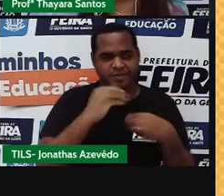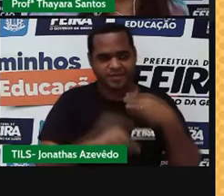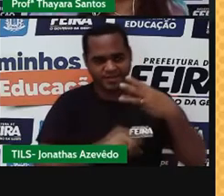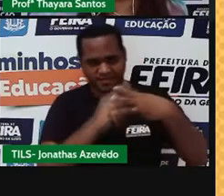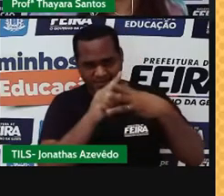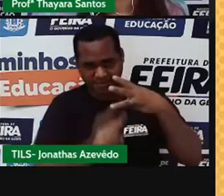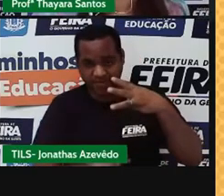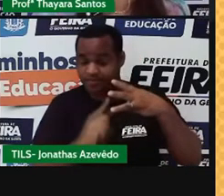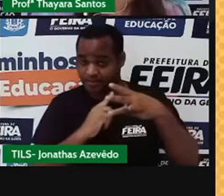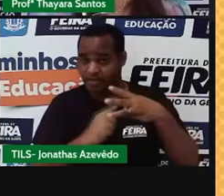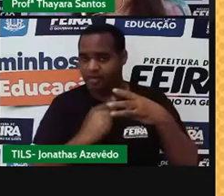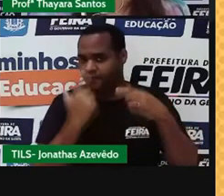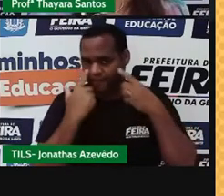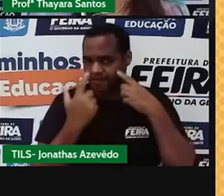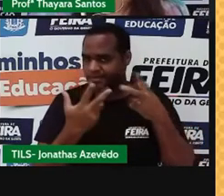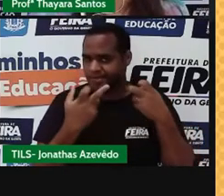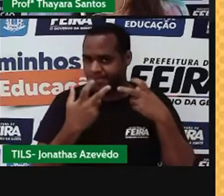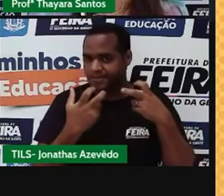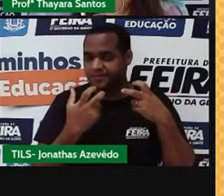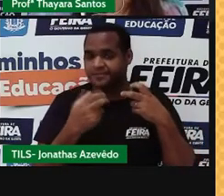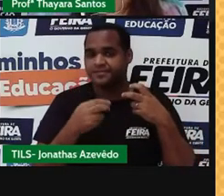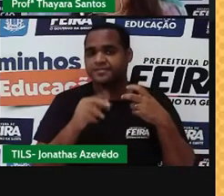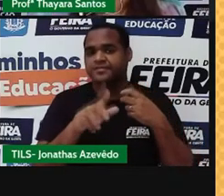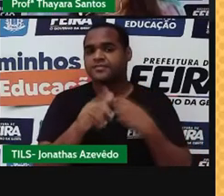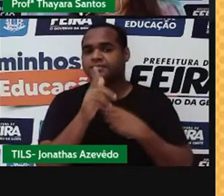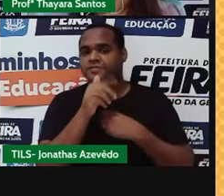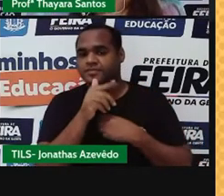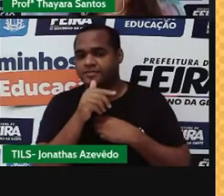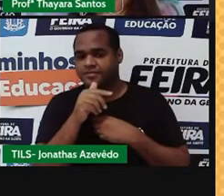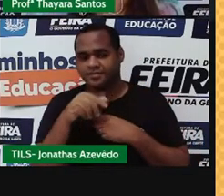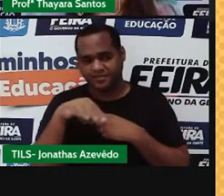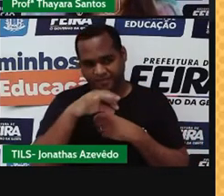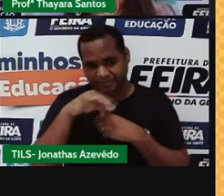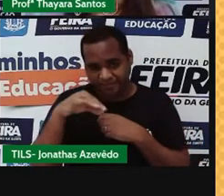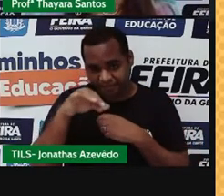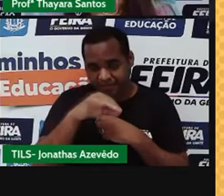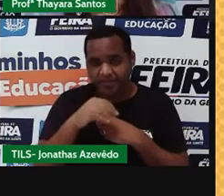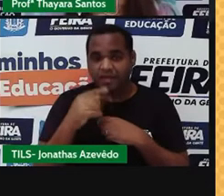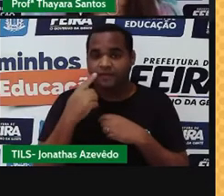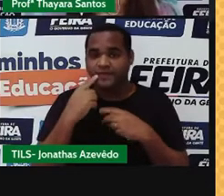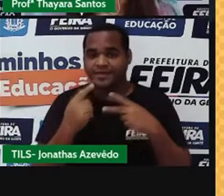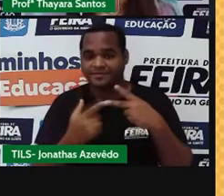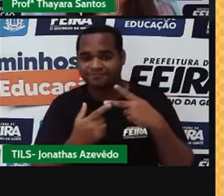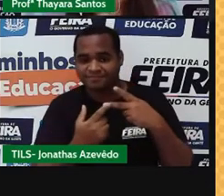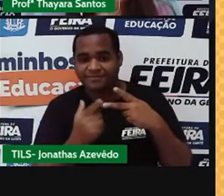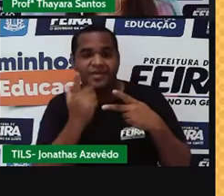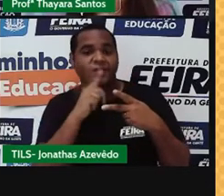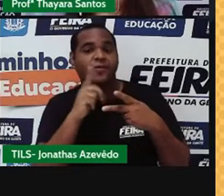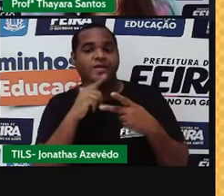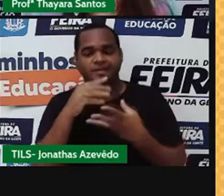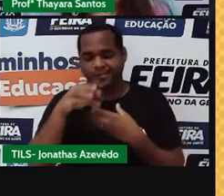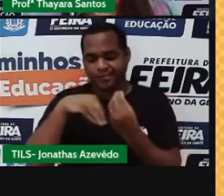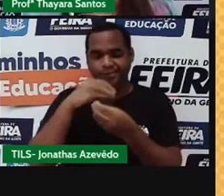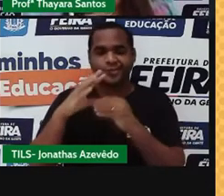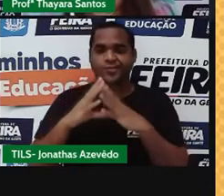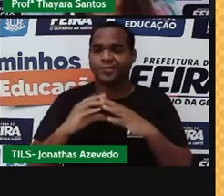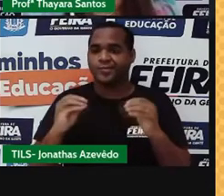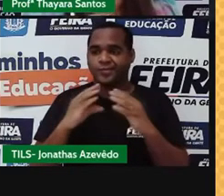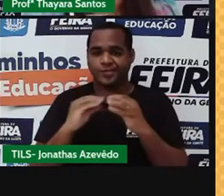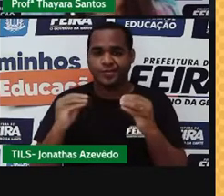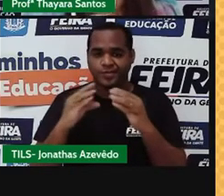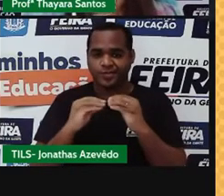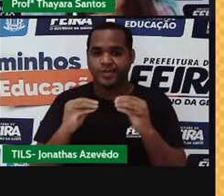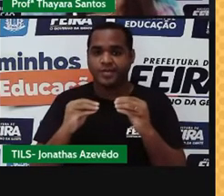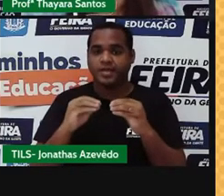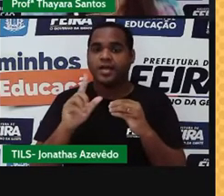como a gente acabou de ver. Quando eu tenho água mais sal, o sal consegue se dissolver completamente nessa água e a gente tem uma